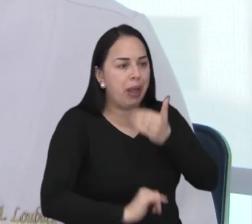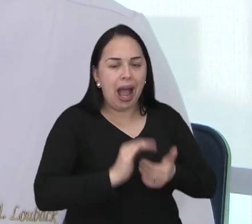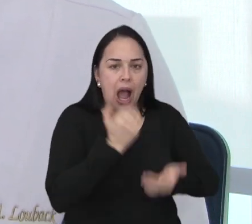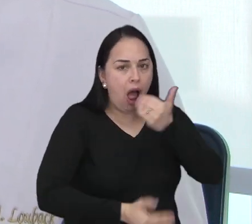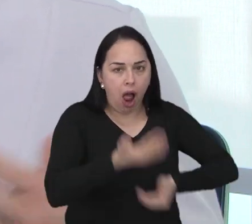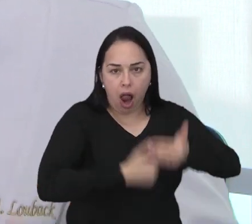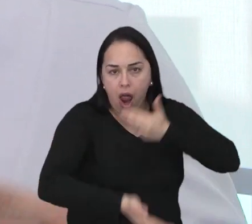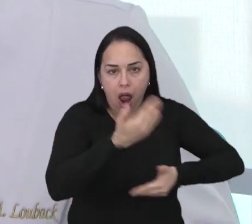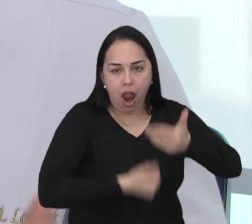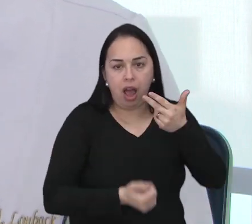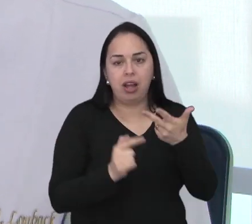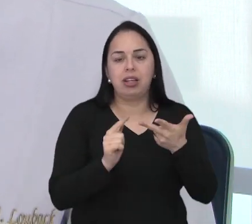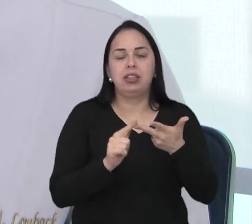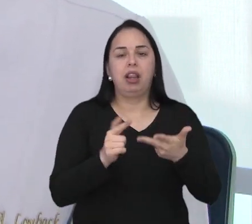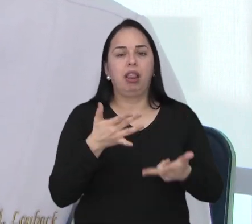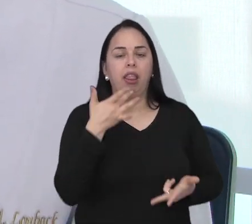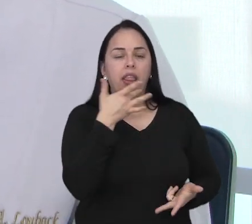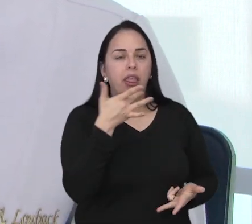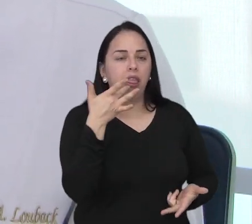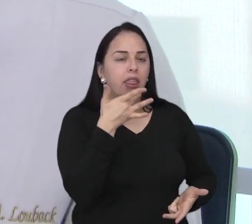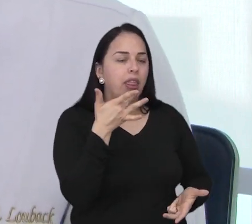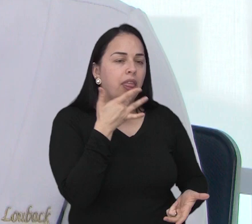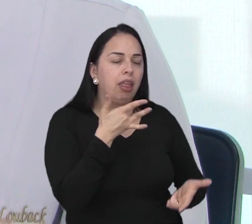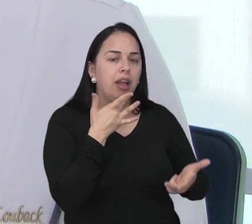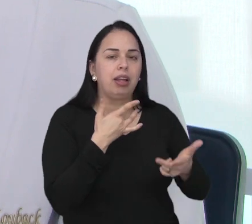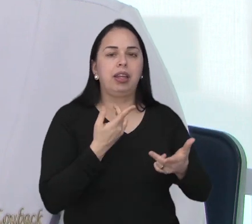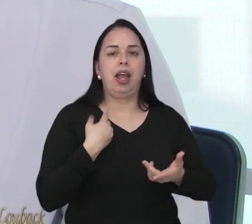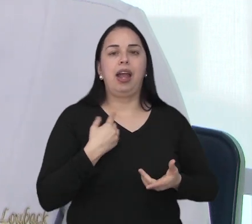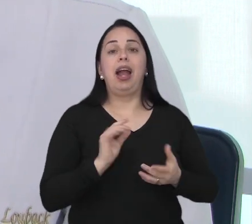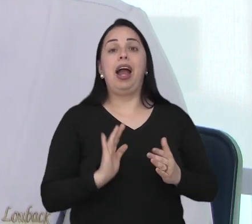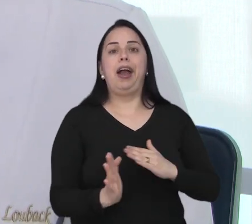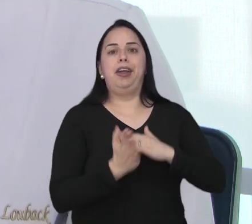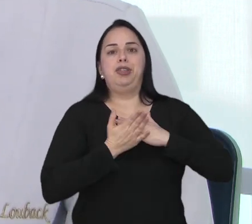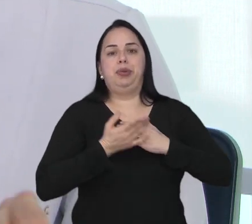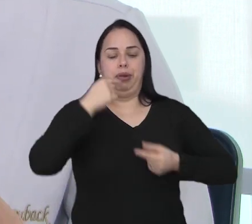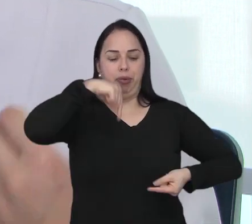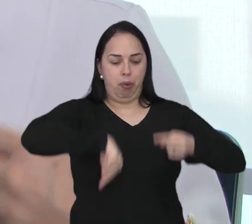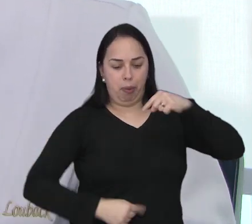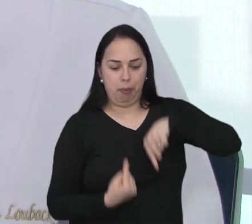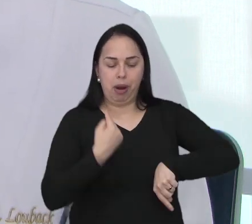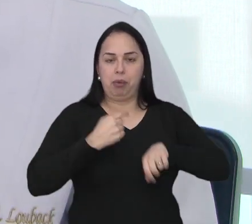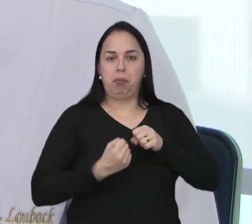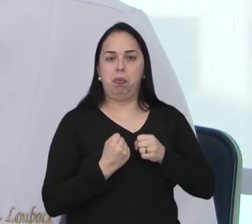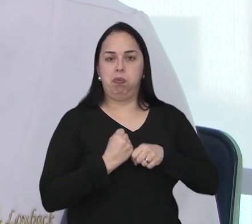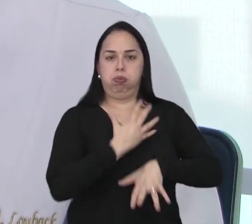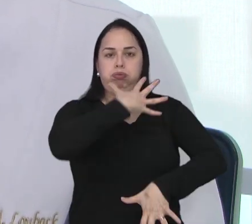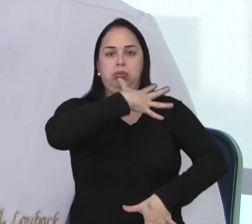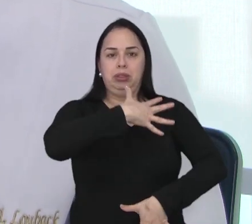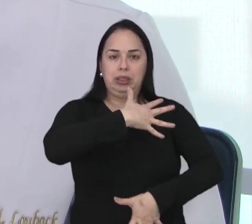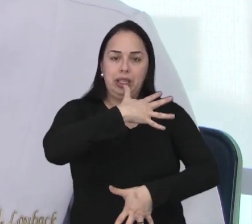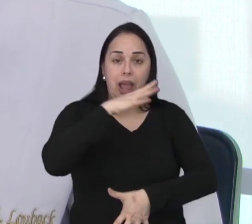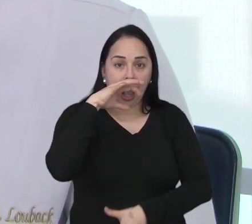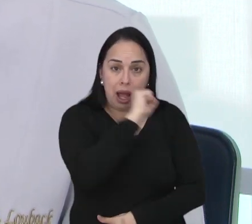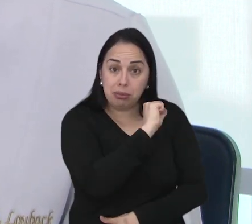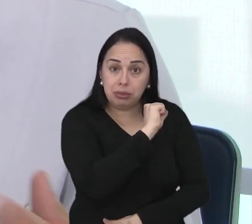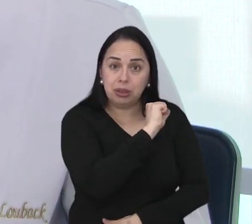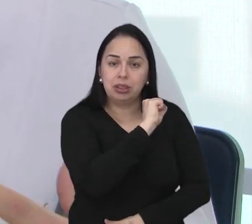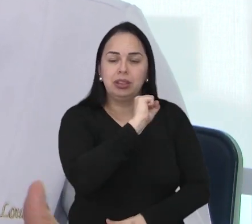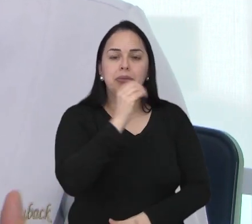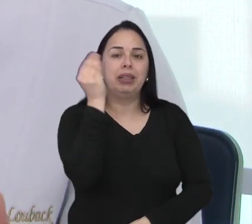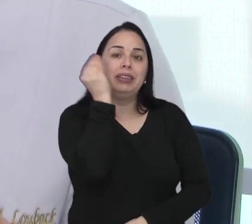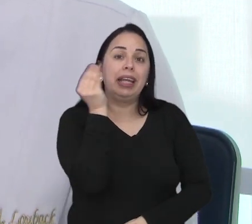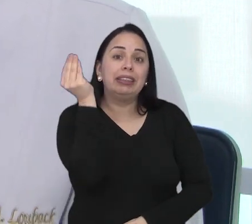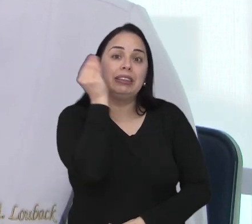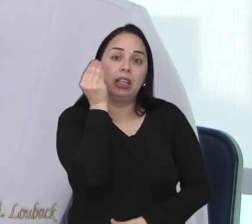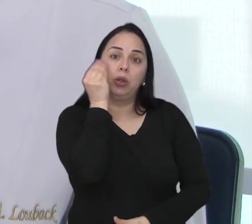Então você vai comer mais rápido, você precisa comer coisas mais gostosas para liberar mais dopamina, para gostar mais. Então fica tudo